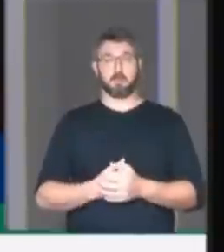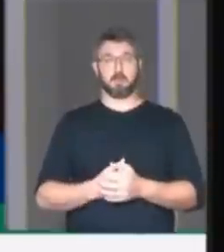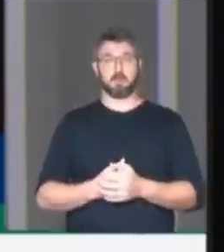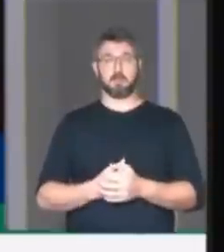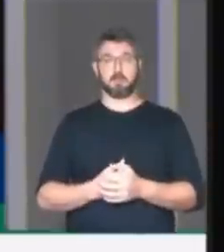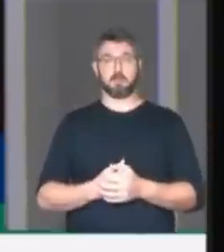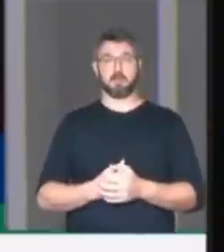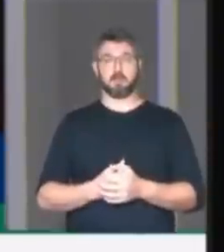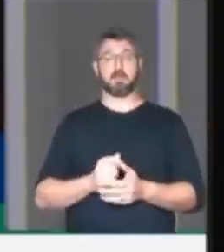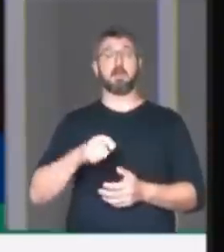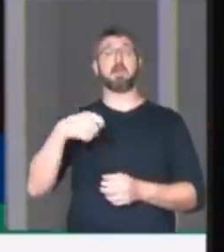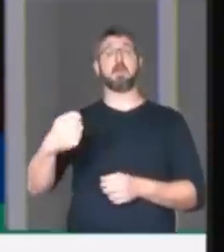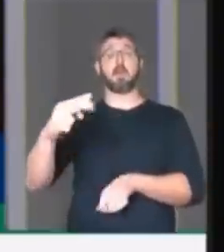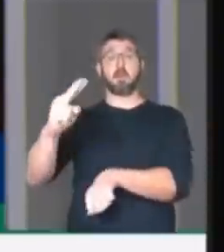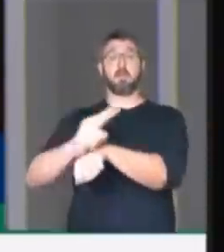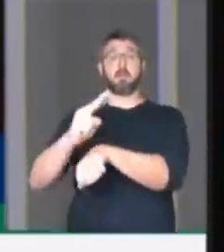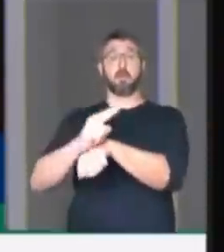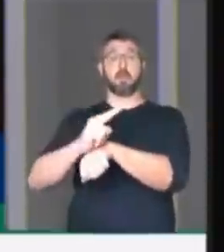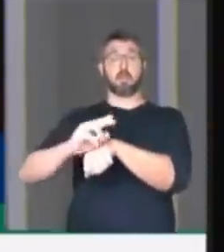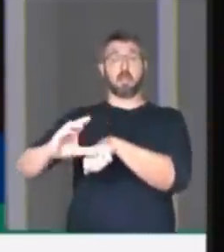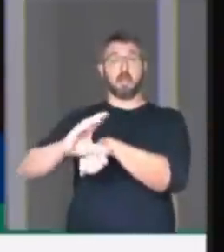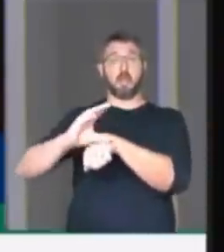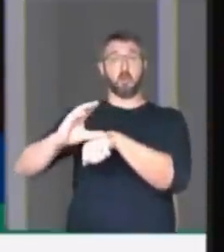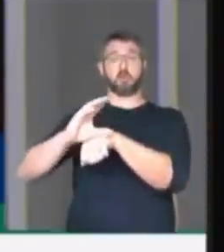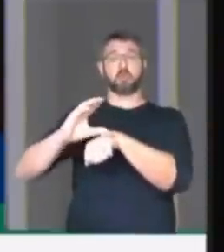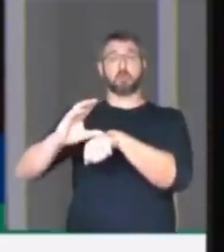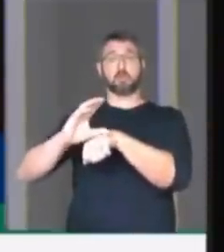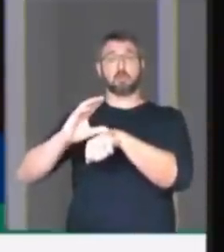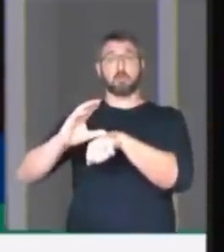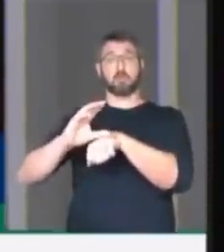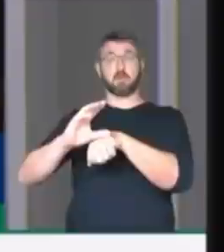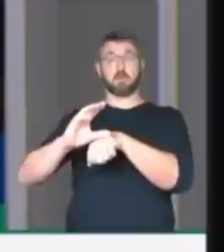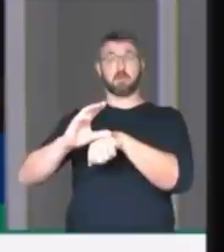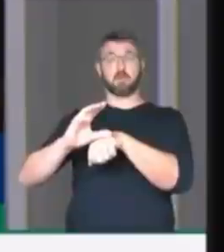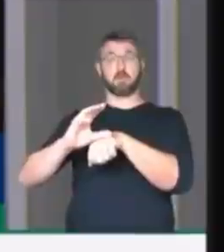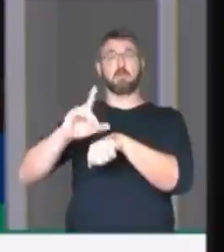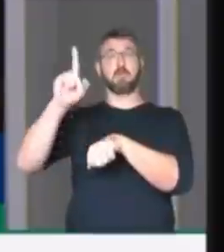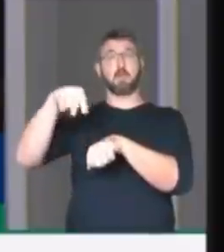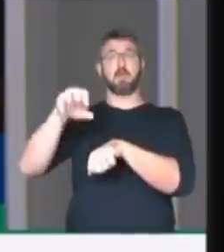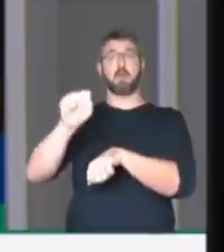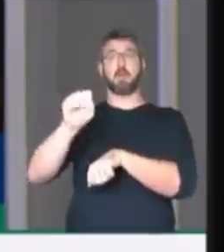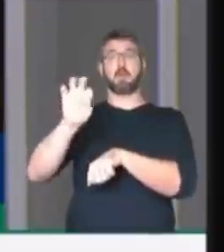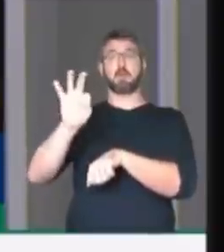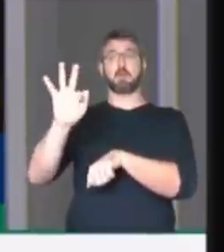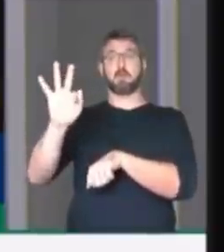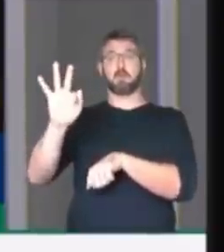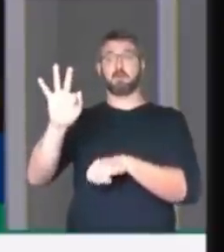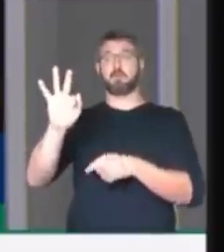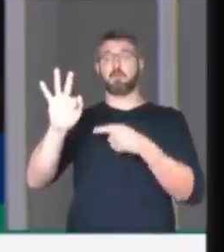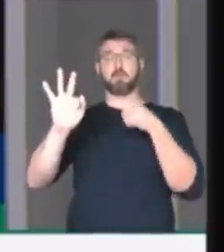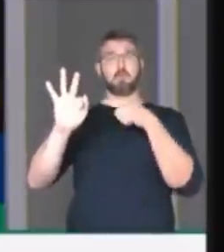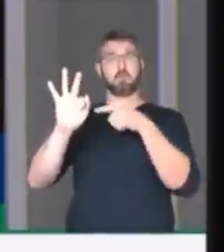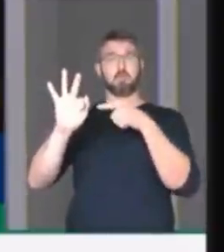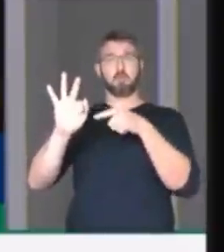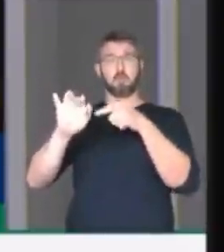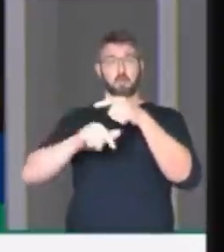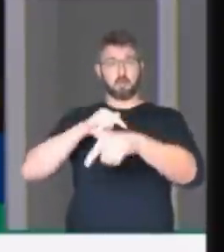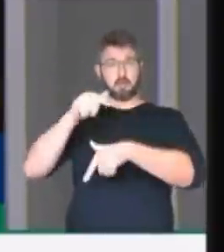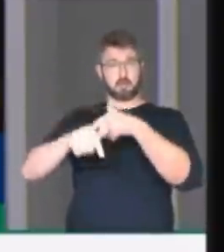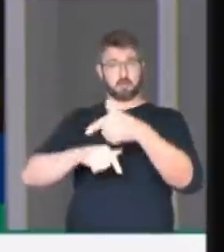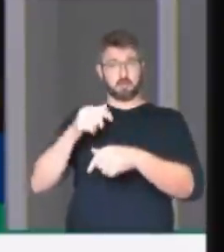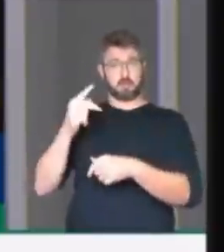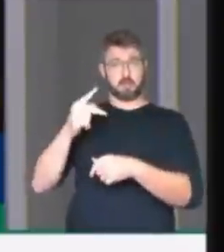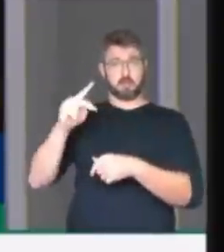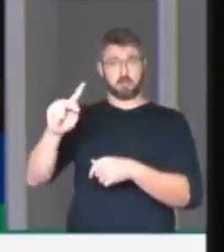guardião da Constituição Federal, Supremo Tribunal Federal, que a sua atuação,